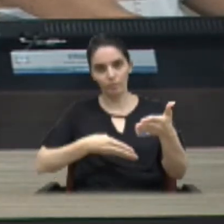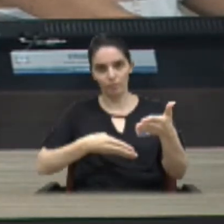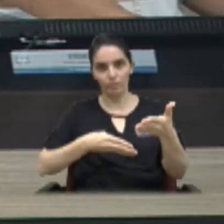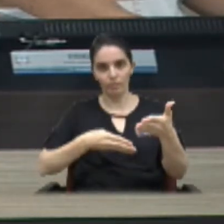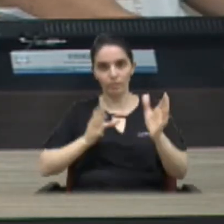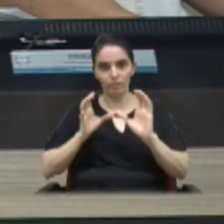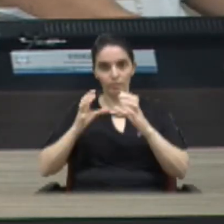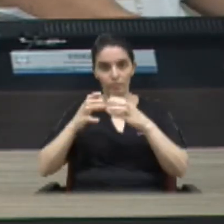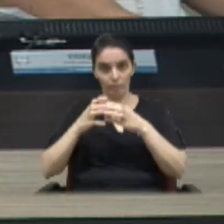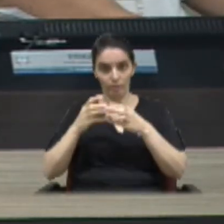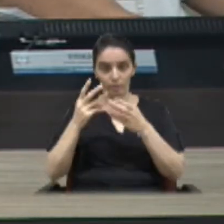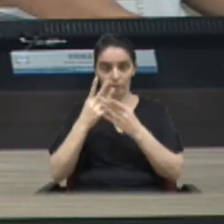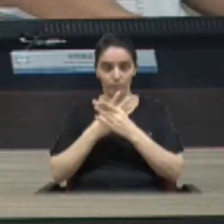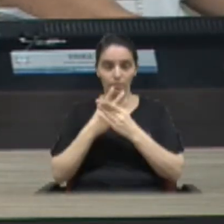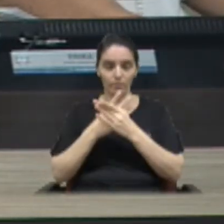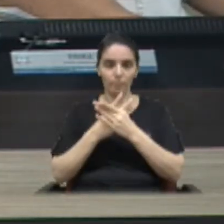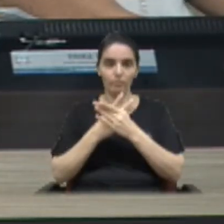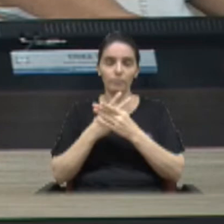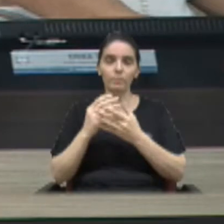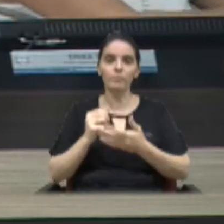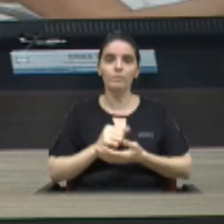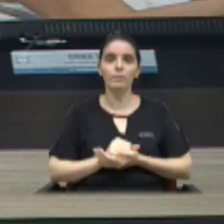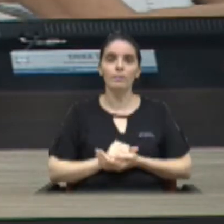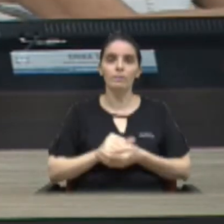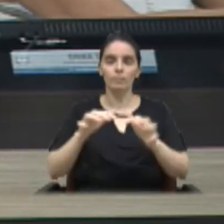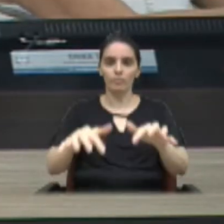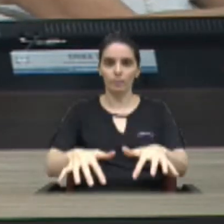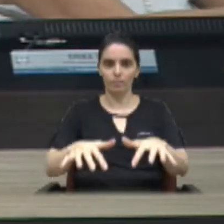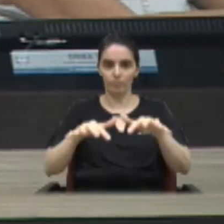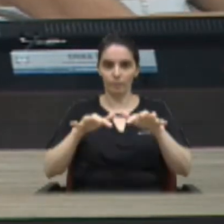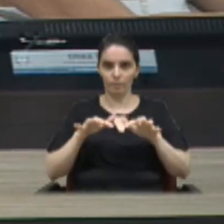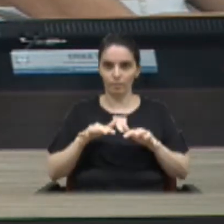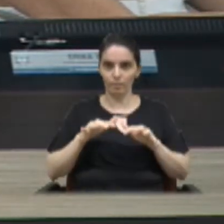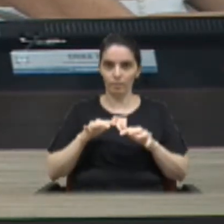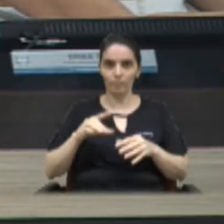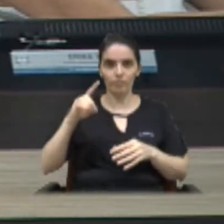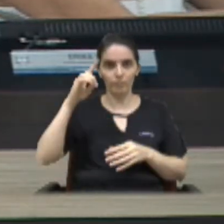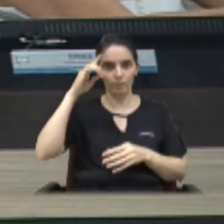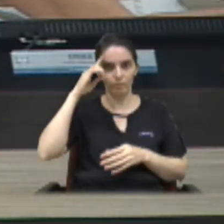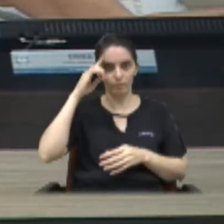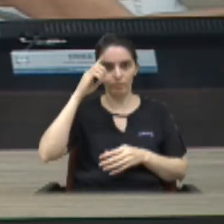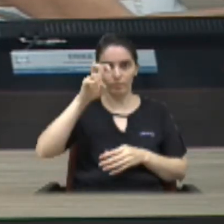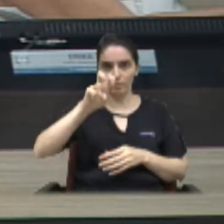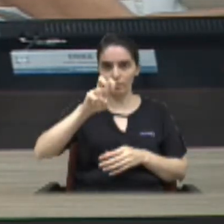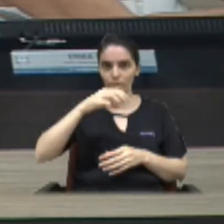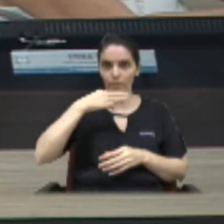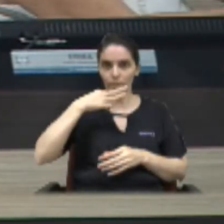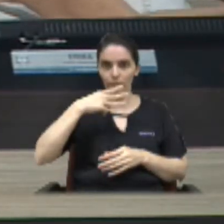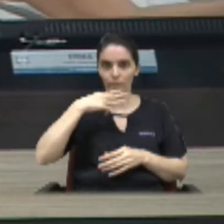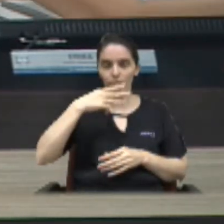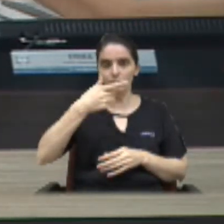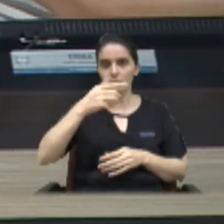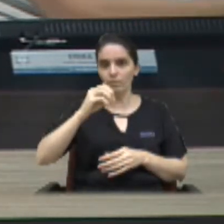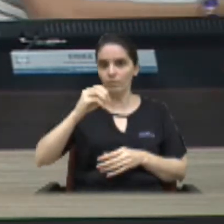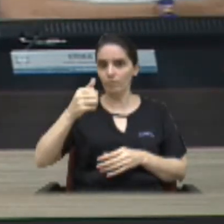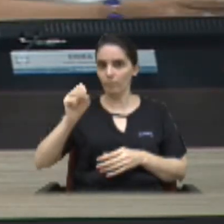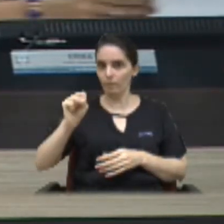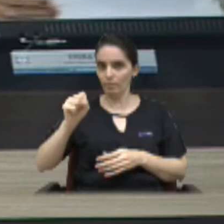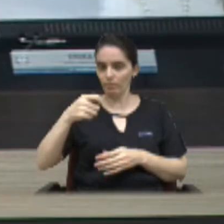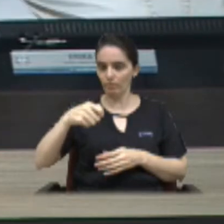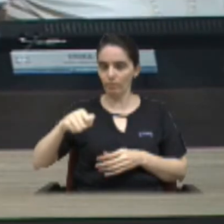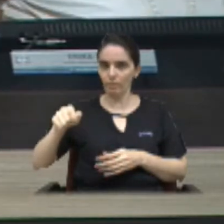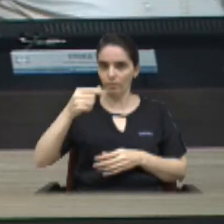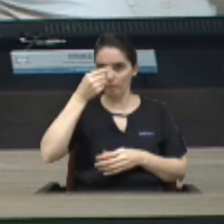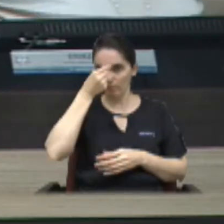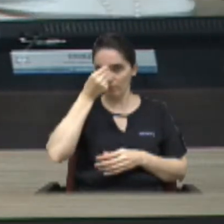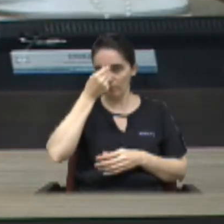e da Câmara Municipal de Limeira plenário vereador Vitório Bortolã ao 5 de março de 2018 vereador Jorge